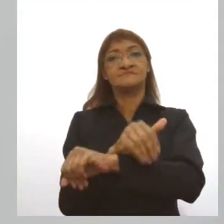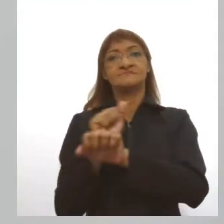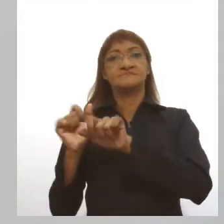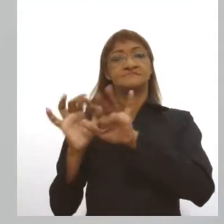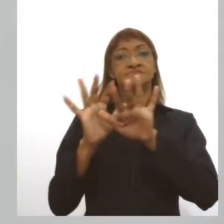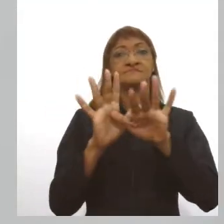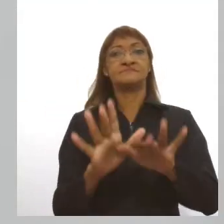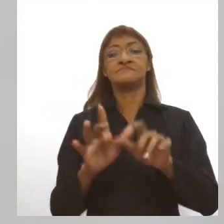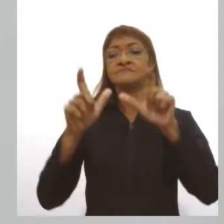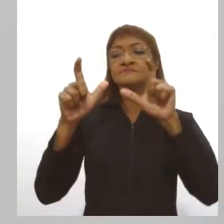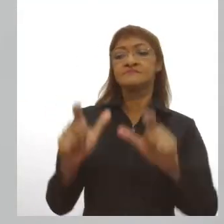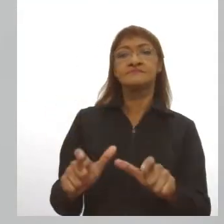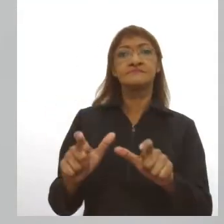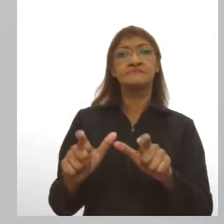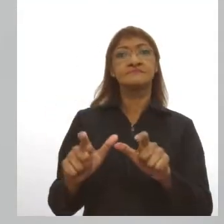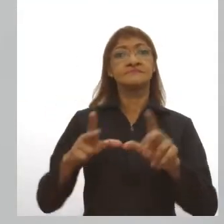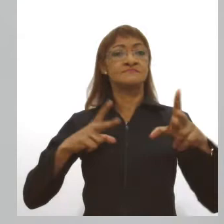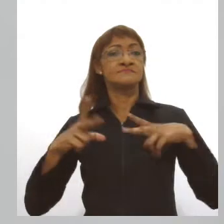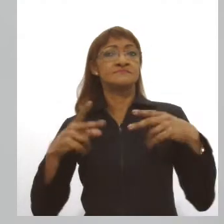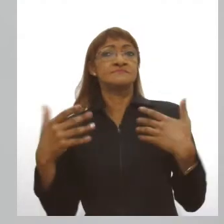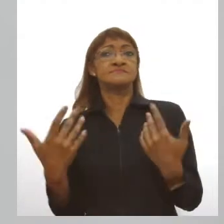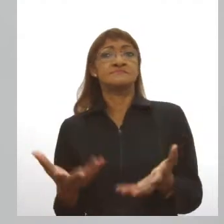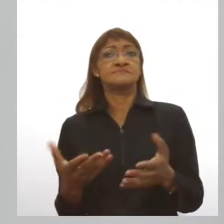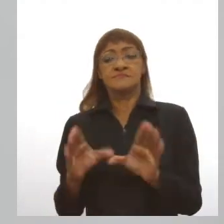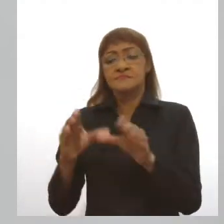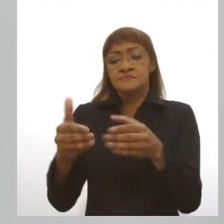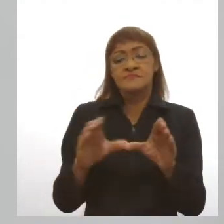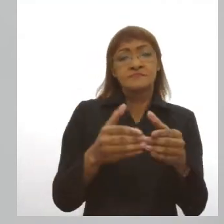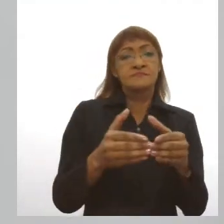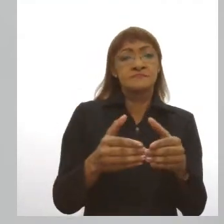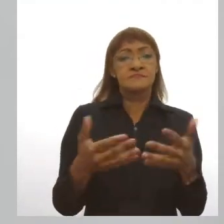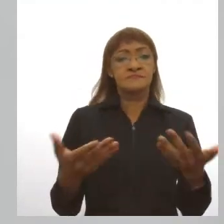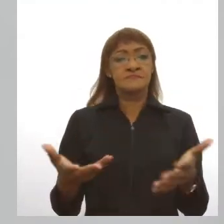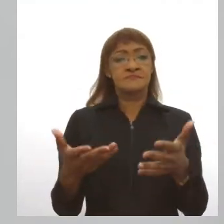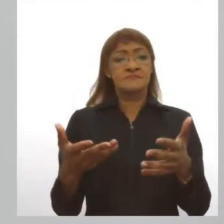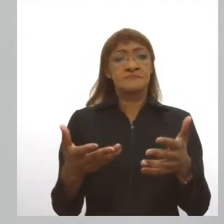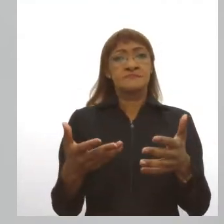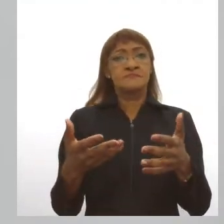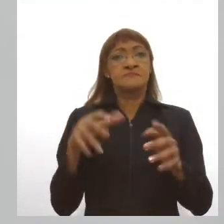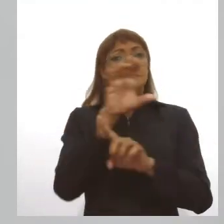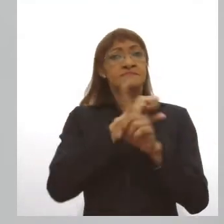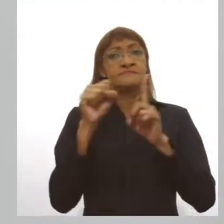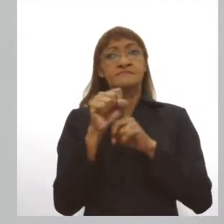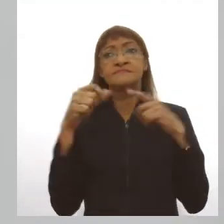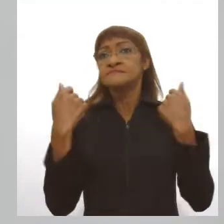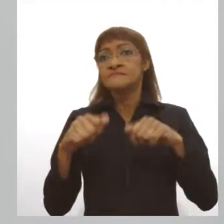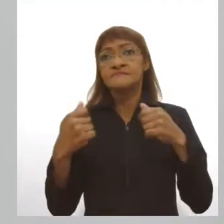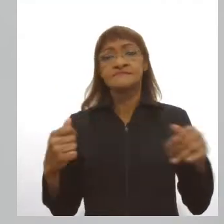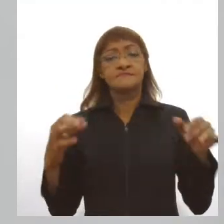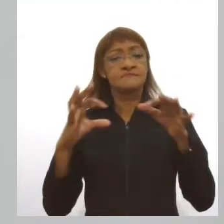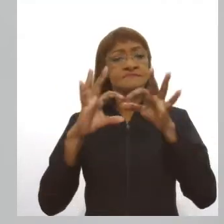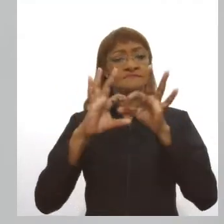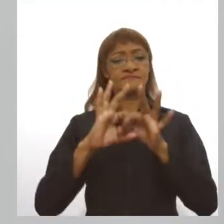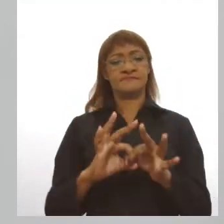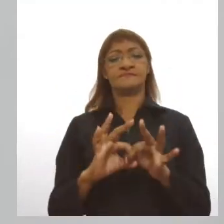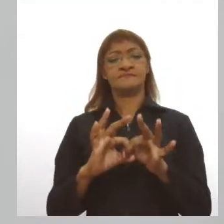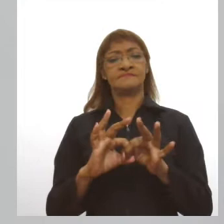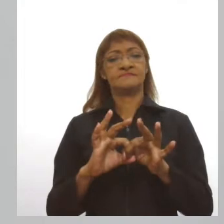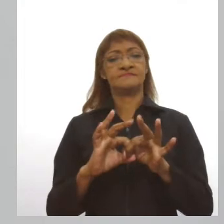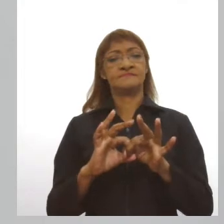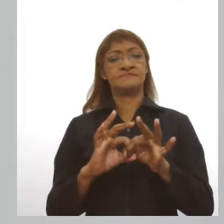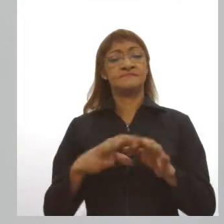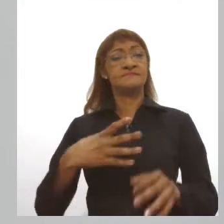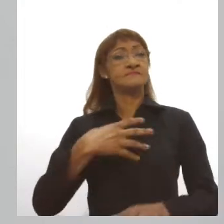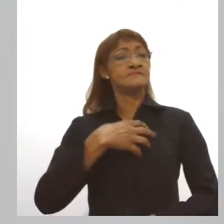né, nos bloquinhos, a gente precisa dessa união social, né, esse sentimento de pertencimento que